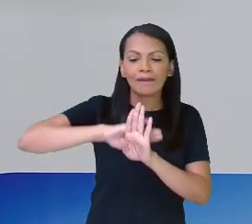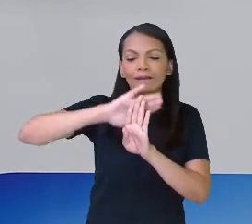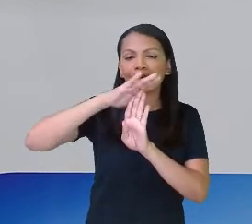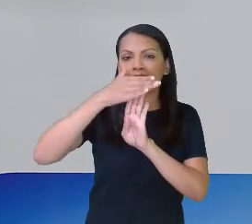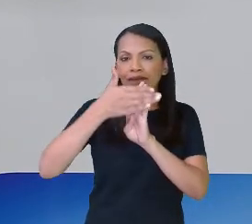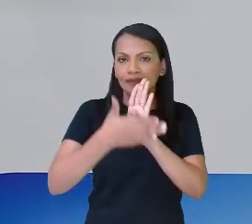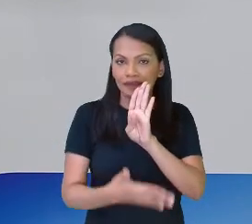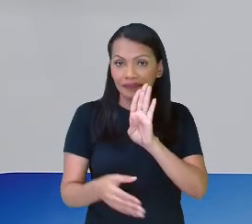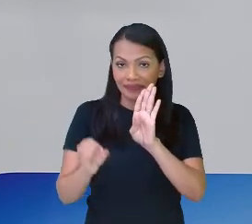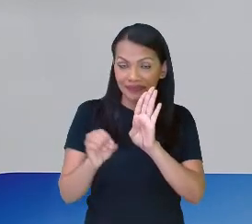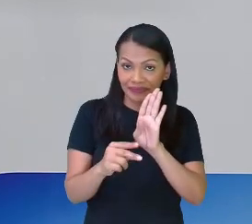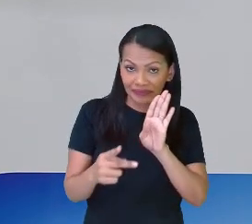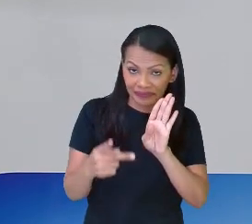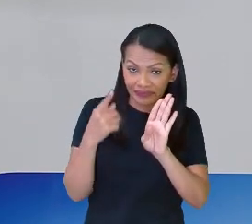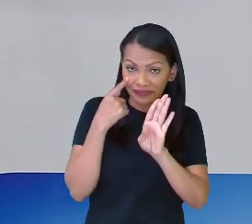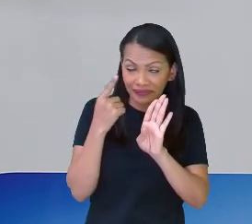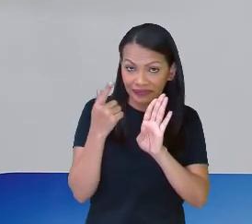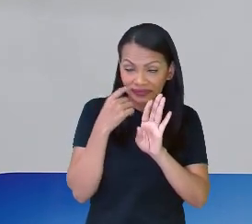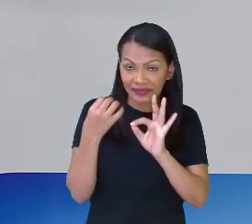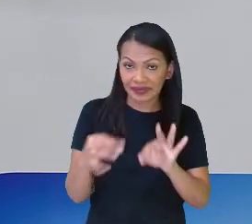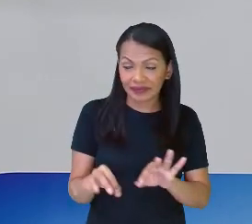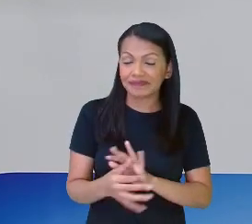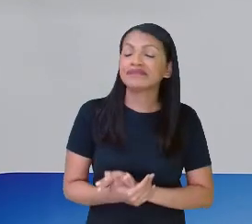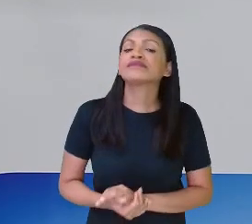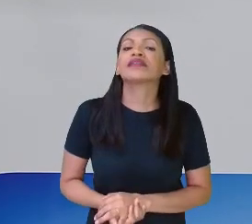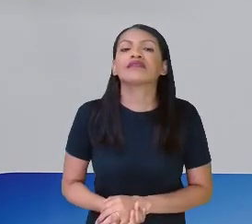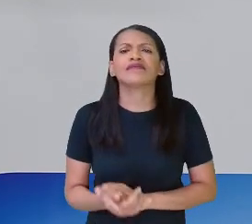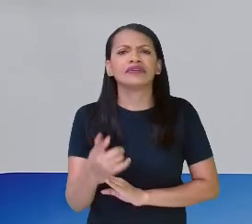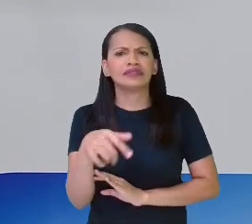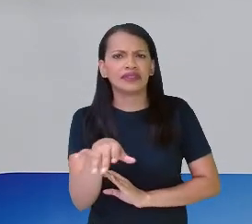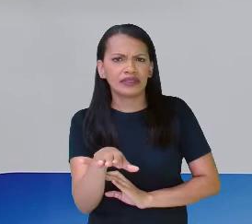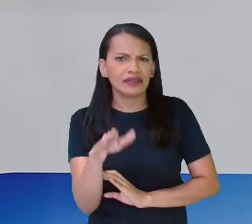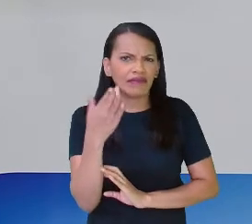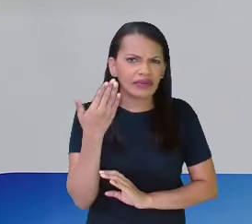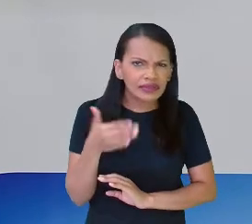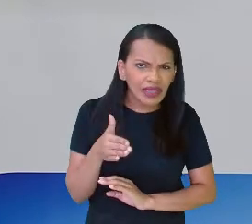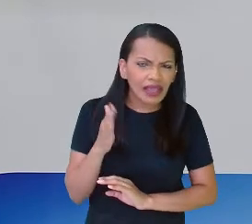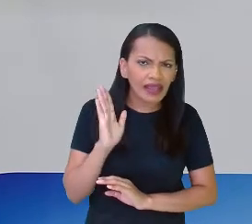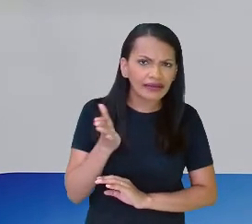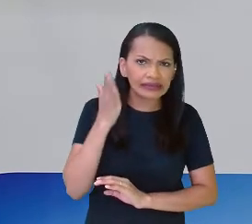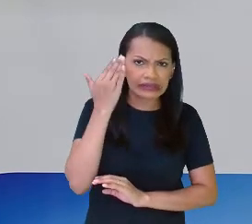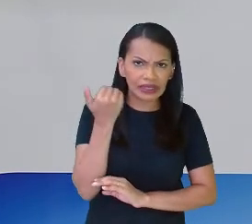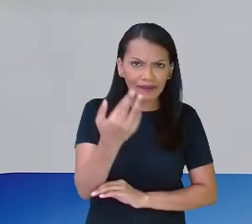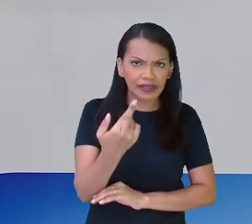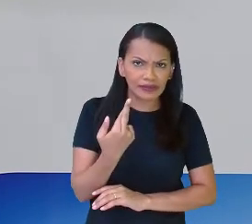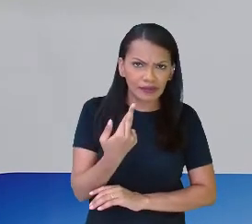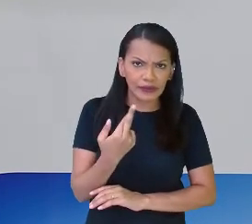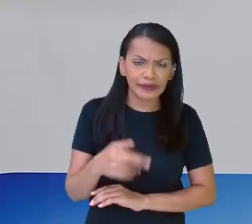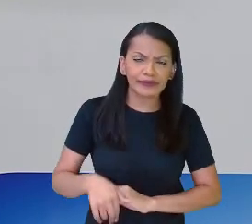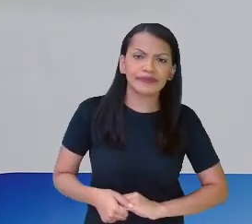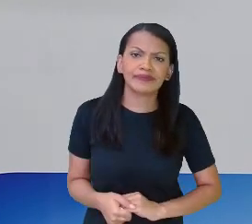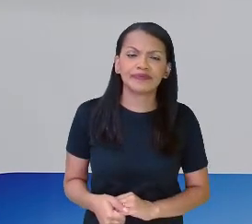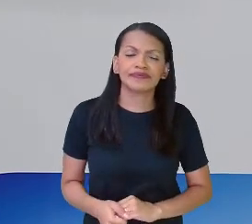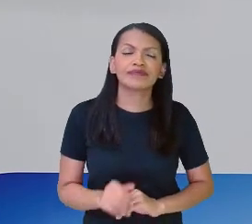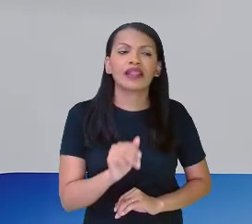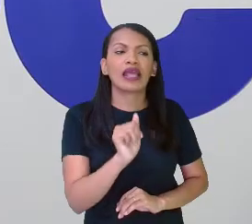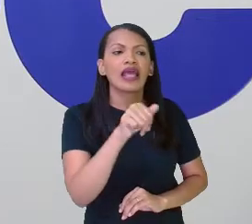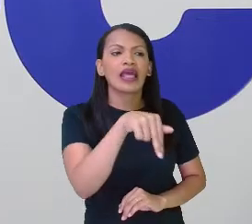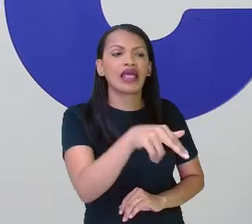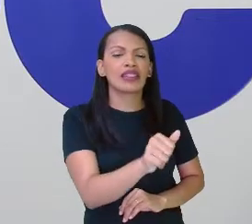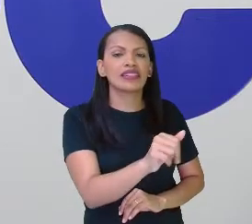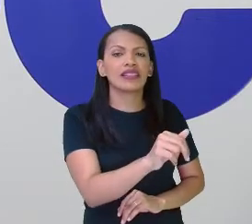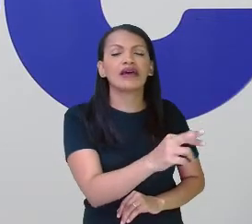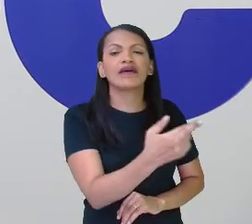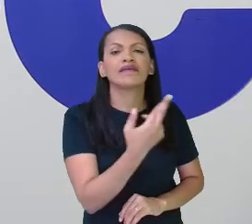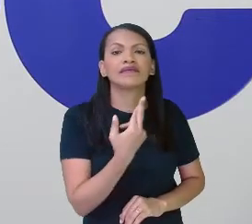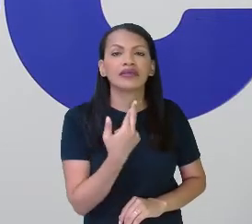a porta da casinha dela, da casinha de boneca. E aí, será que vocês já sabem qual é a resposta? A Ana colocou aqui